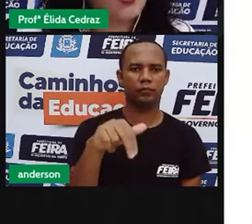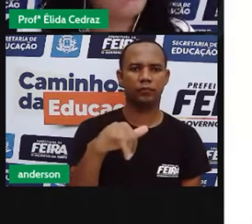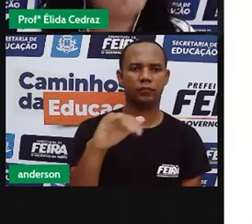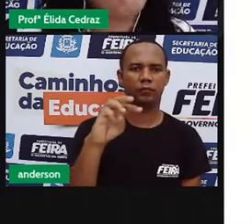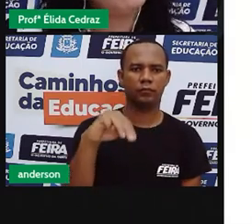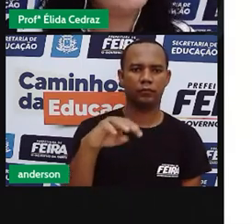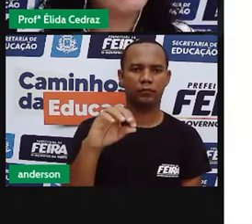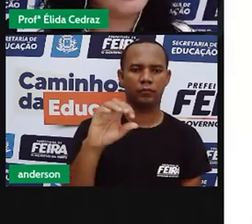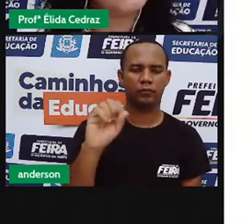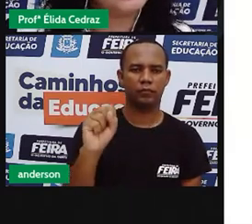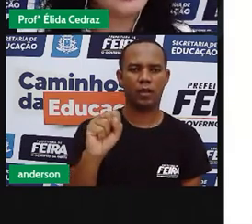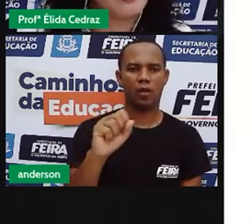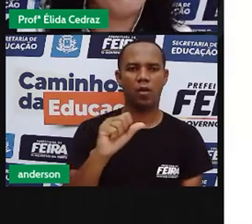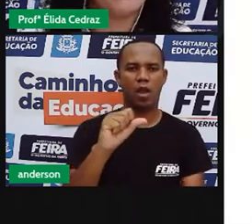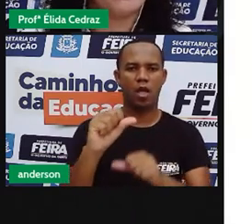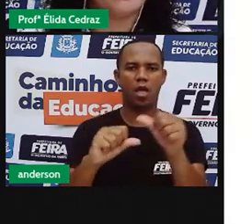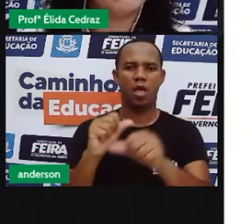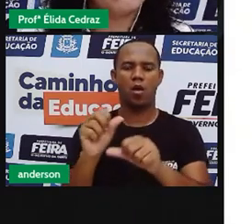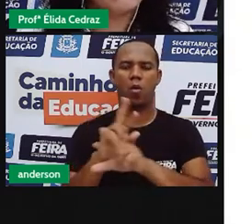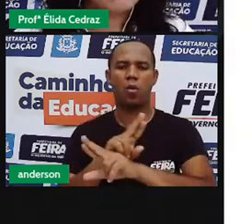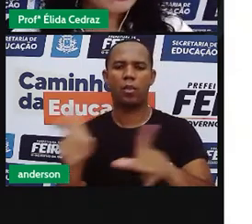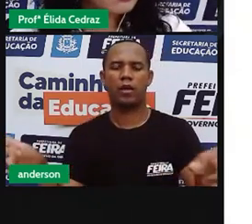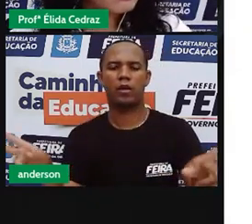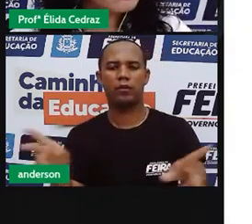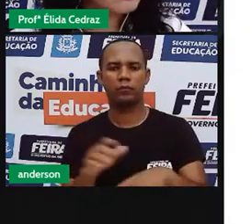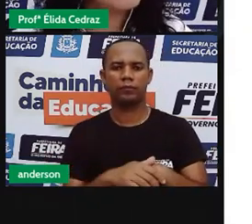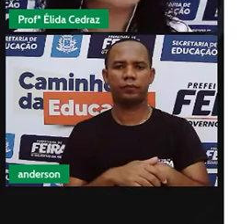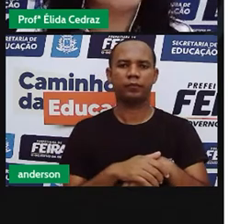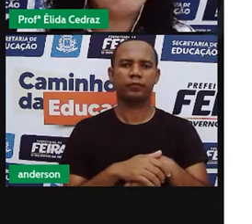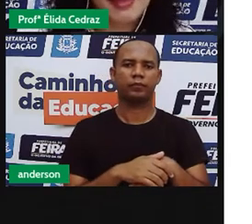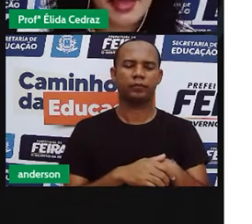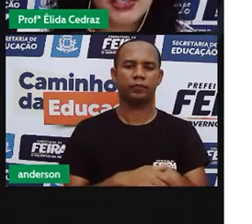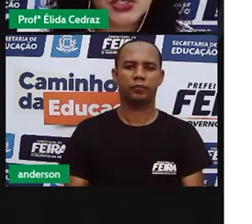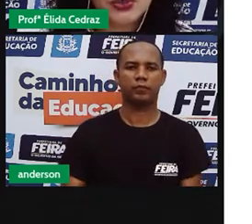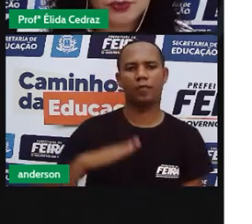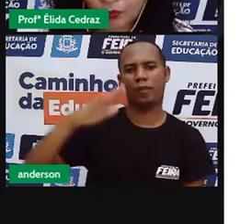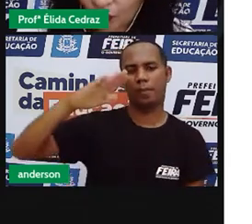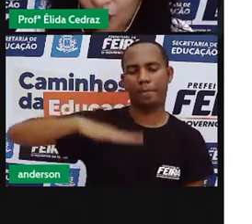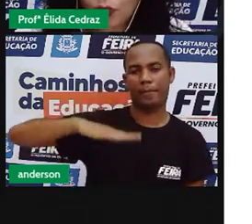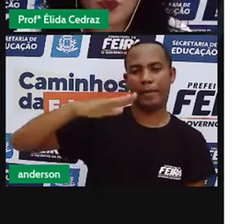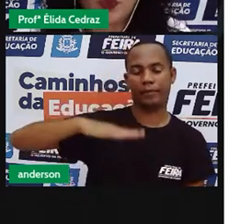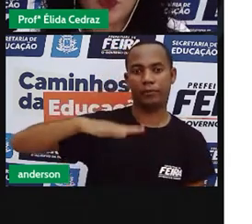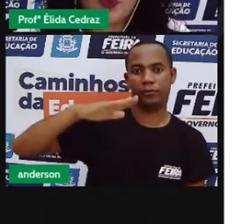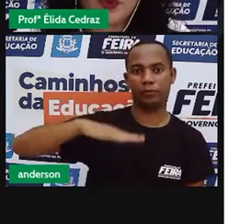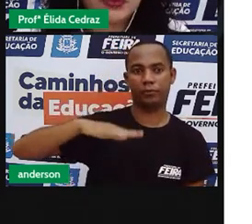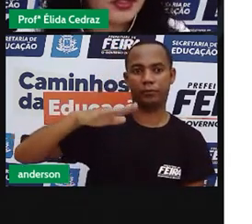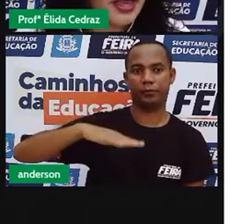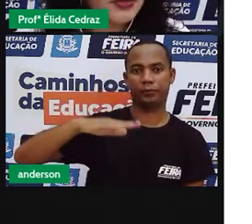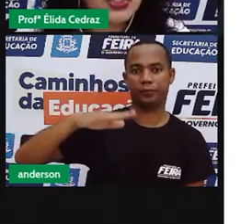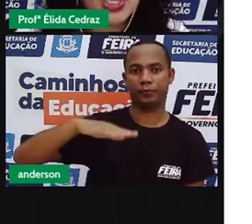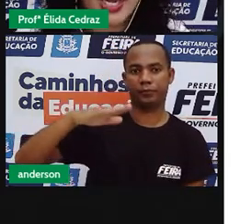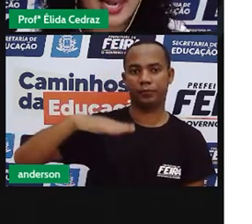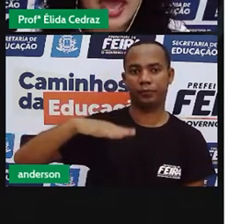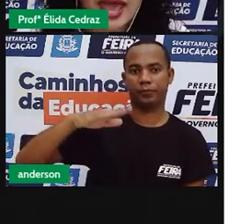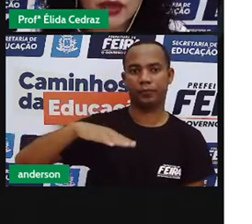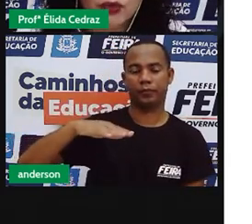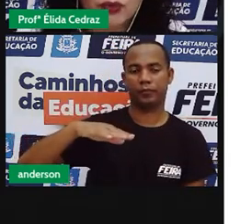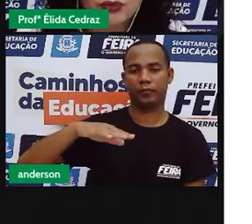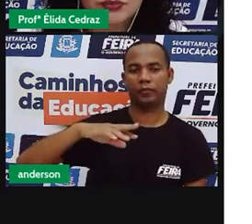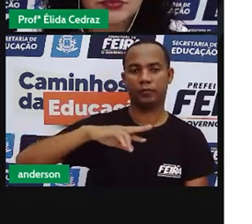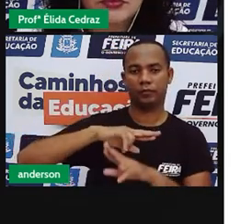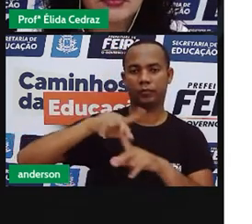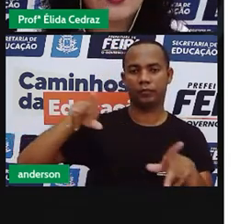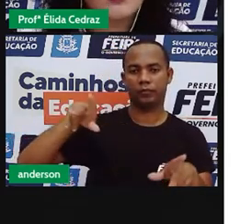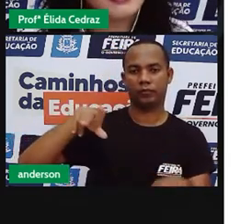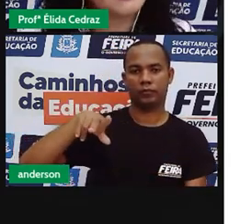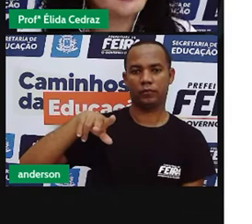O contrário de alto, baixo, o contrário de largo,